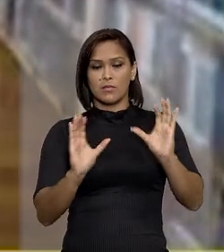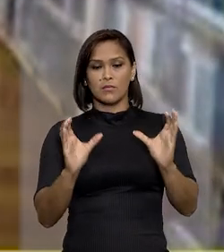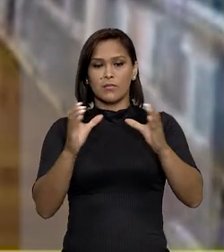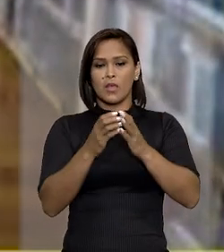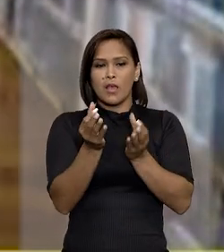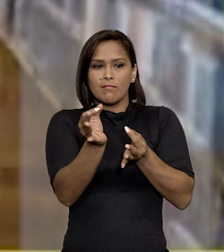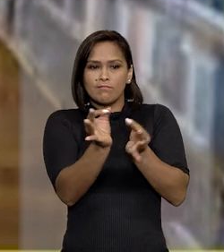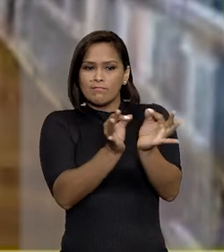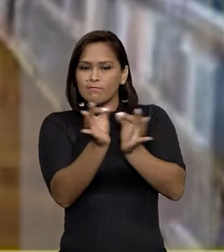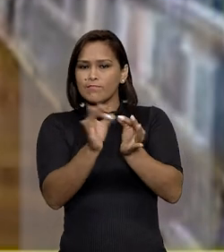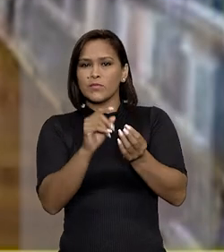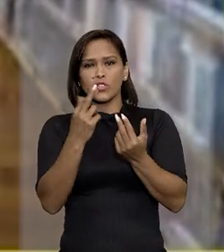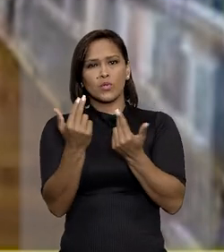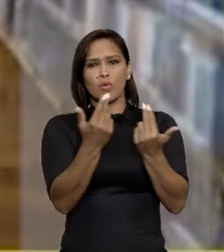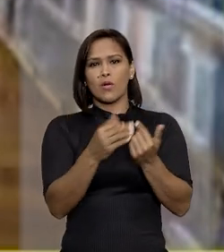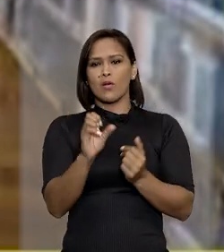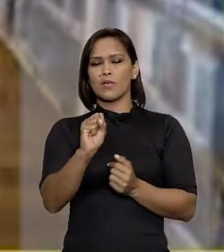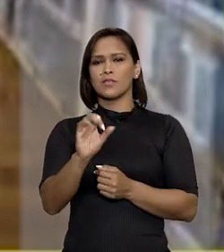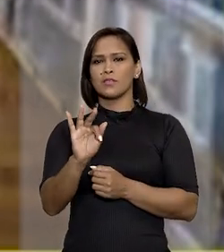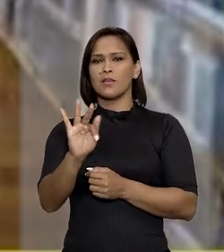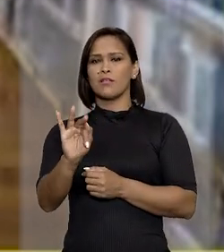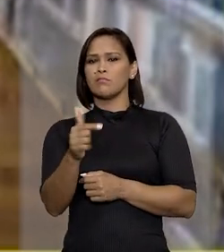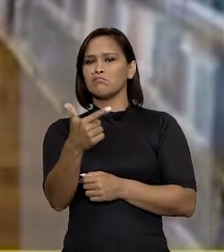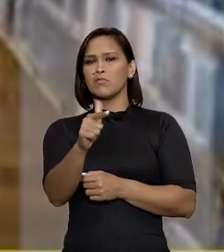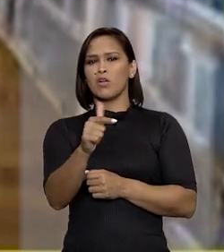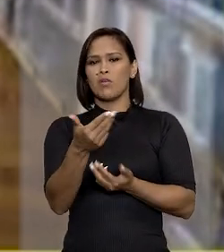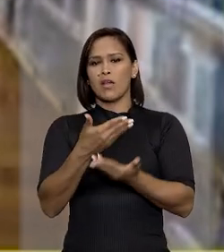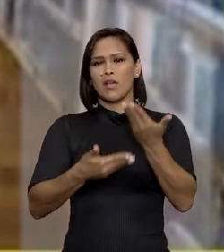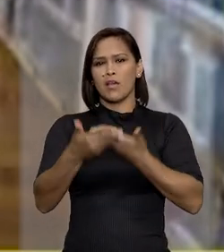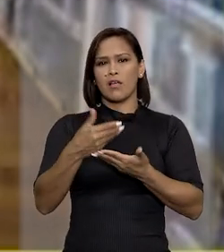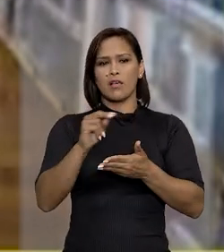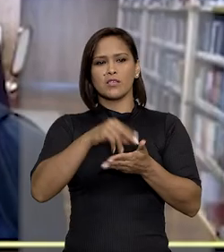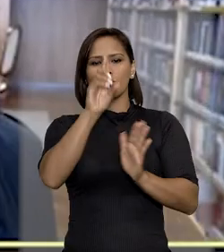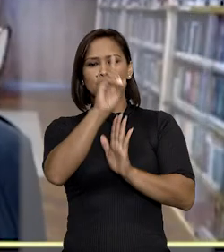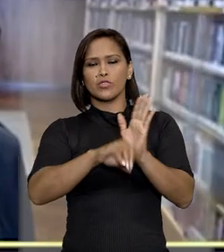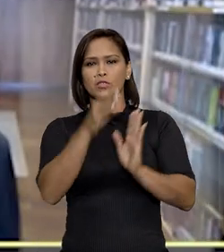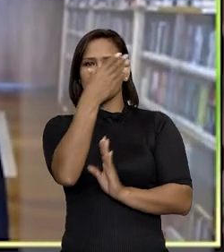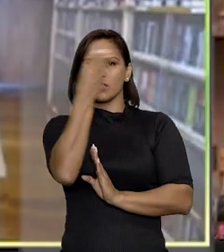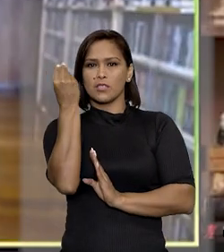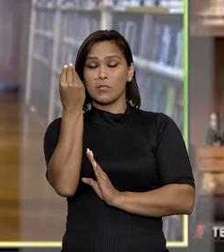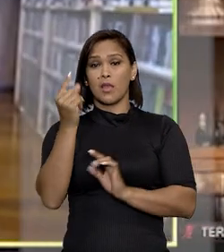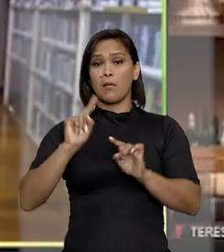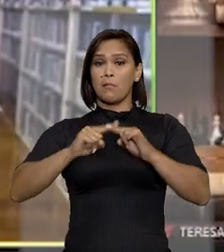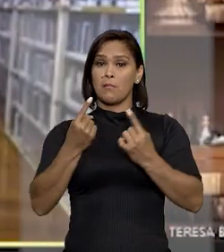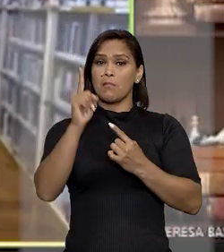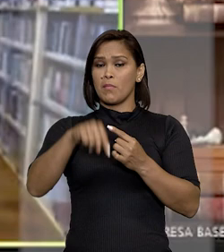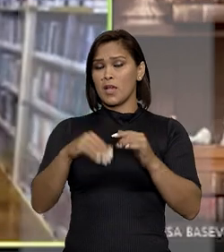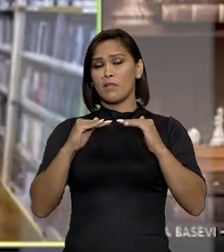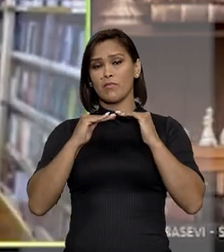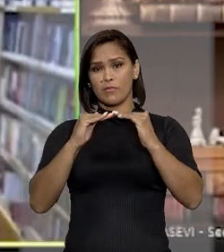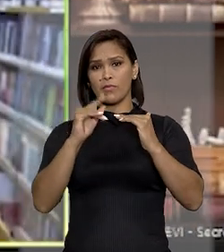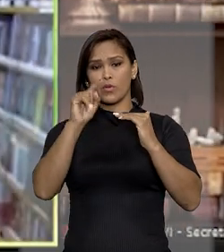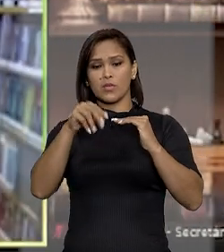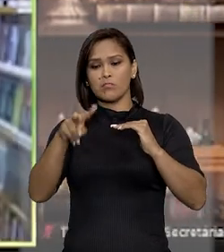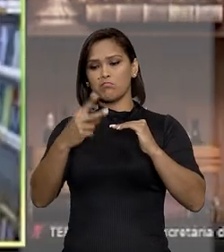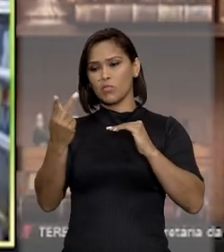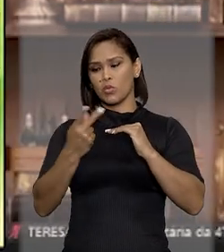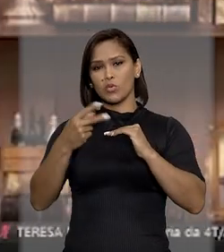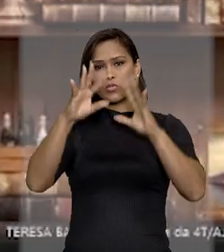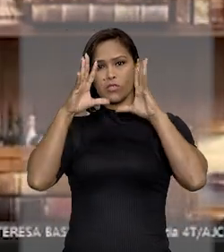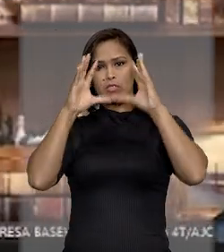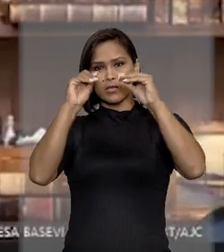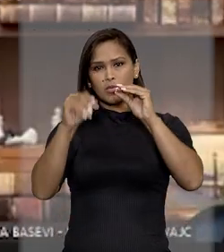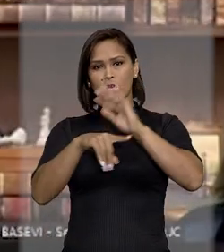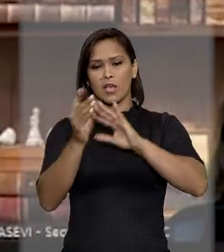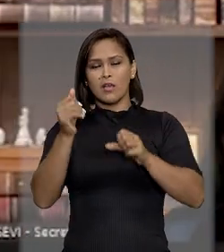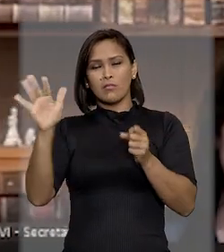o julgamento da turma está em harmonia com a decisão do STF, pois não guarda relação com o direito ao esquecimento, mas no que ficou estabelecido